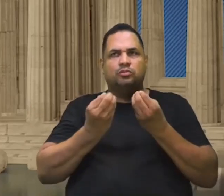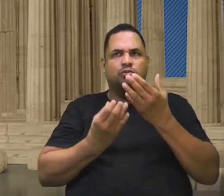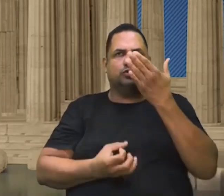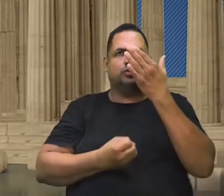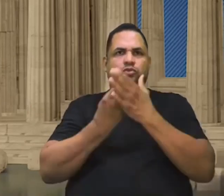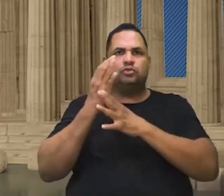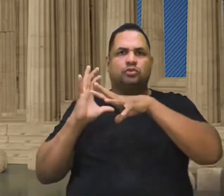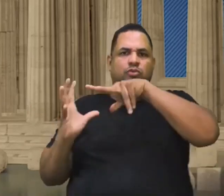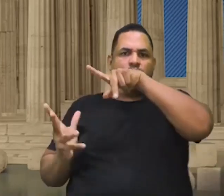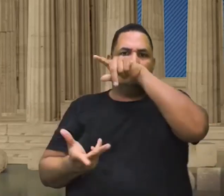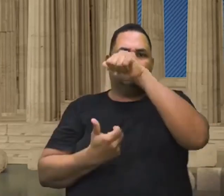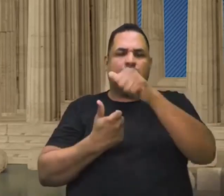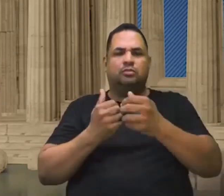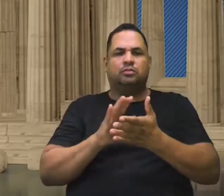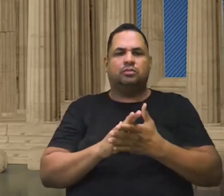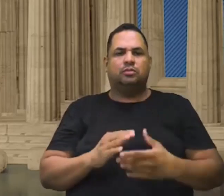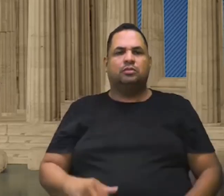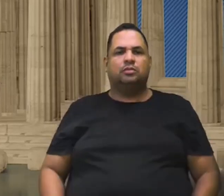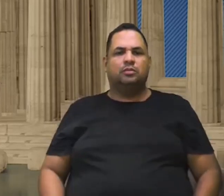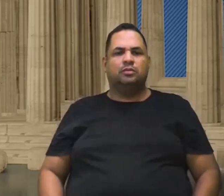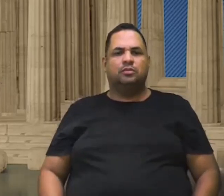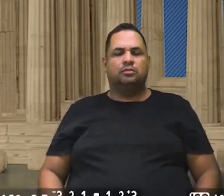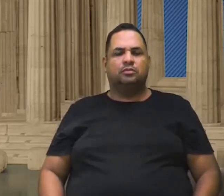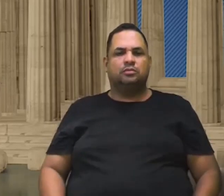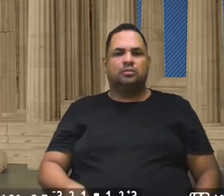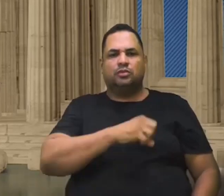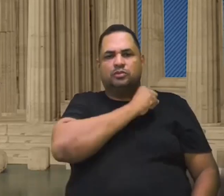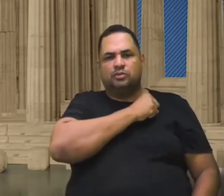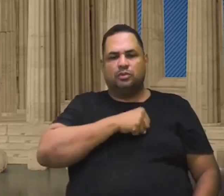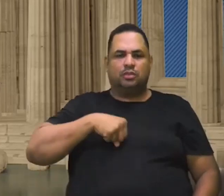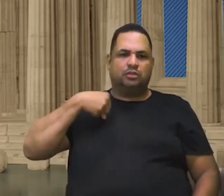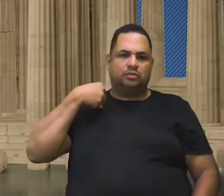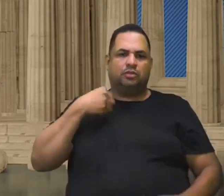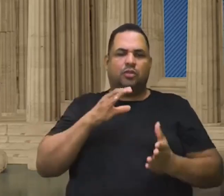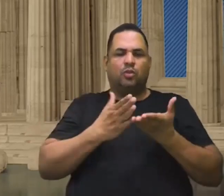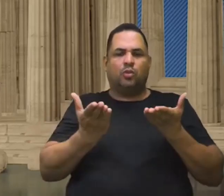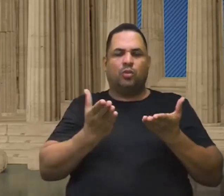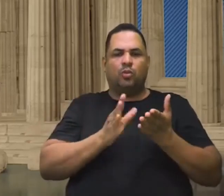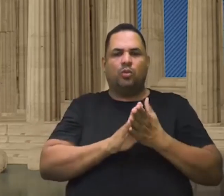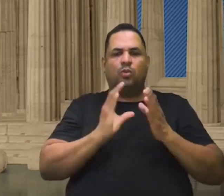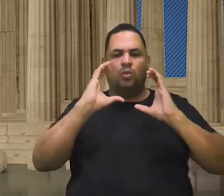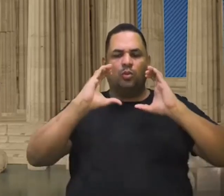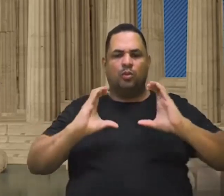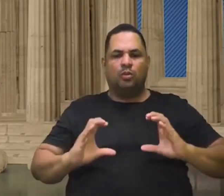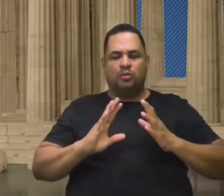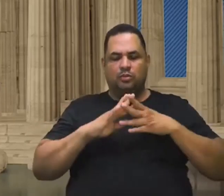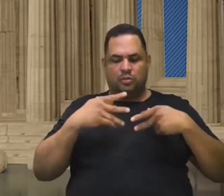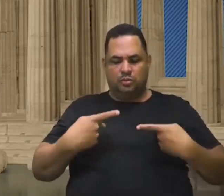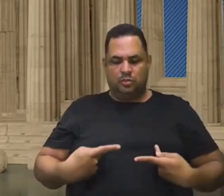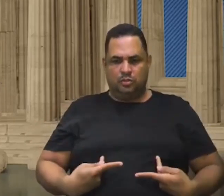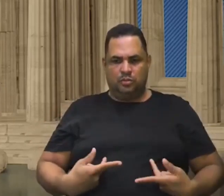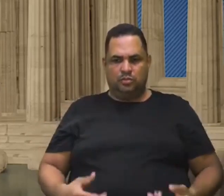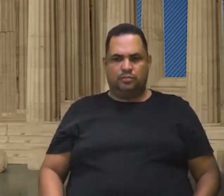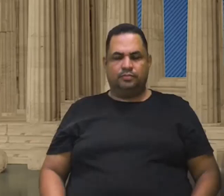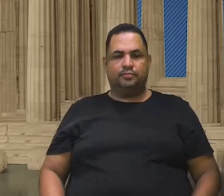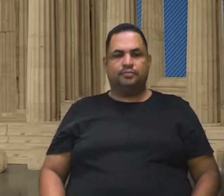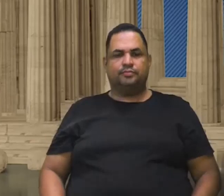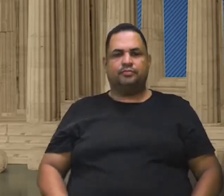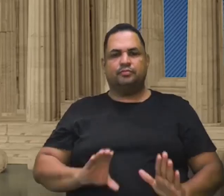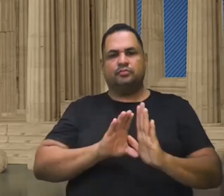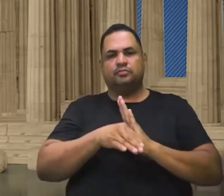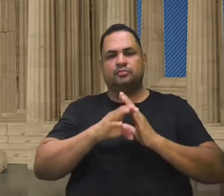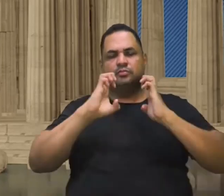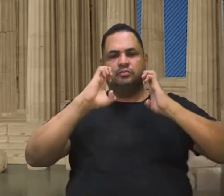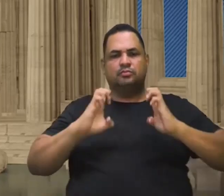mundo, o arqué. E o socrático é o comportamento do homem, jamais na perspectiva. E também em conceito de